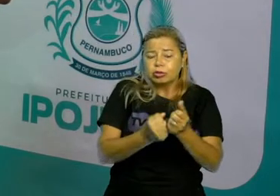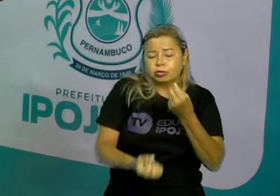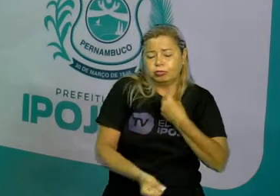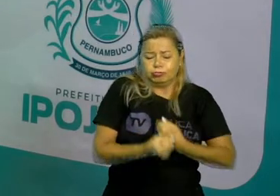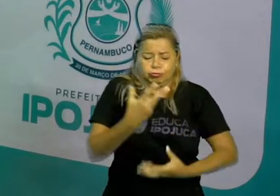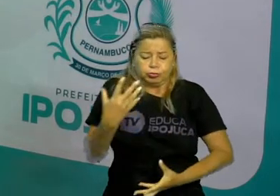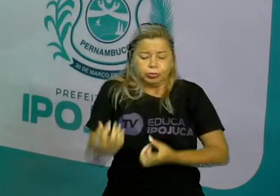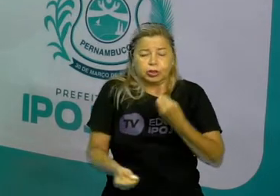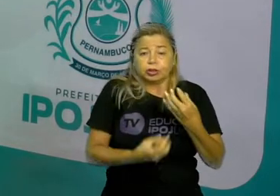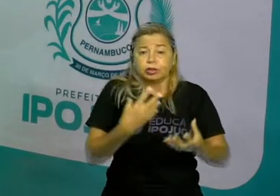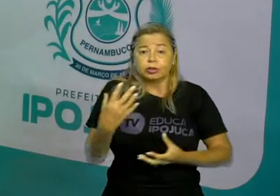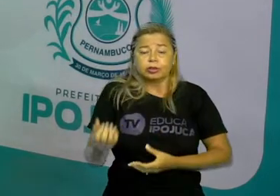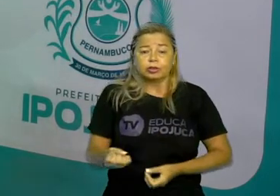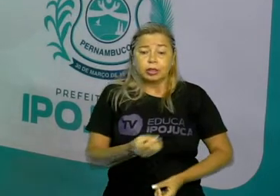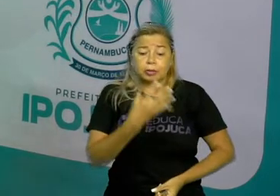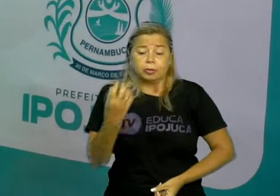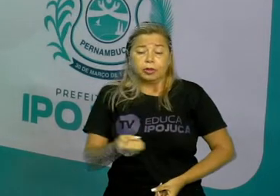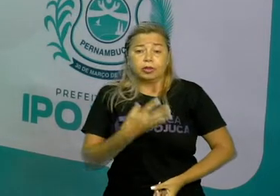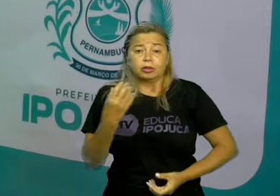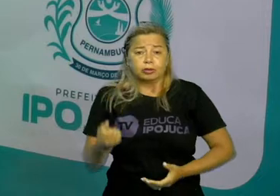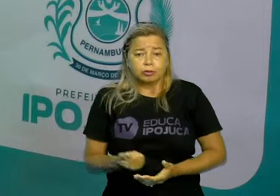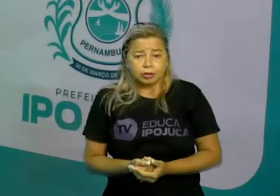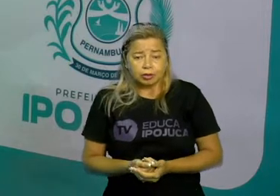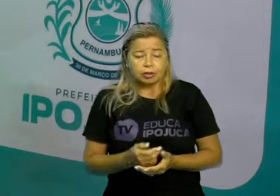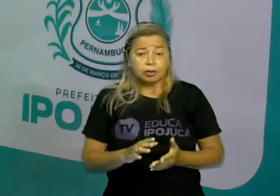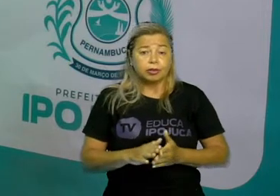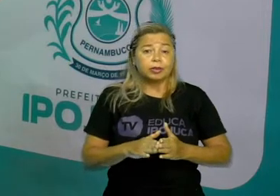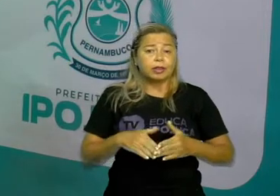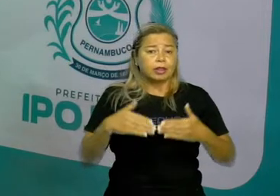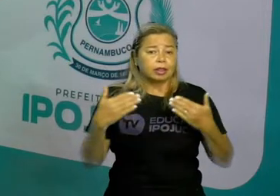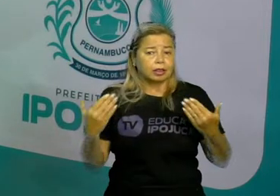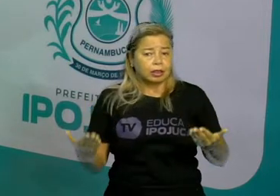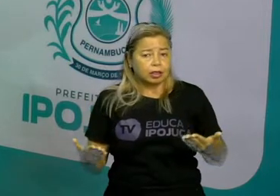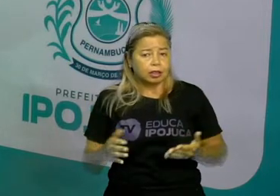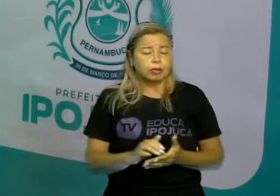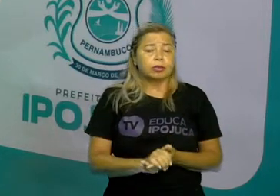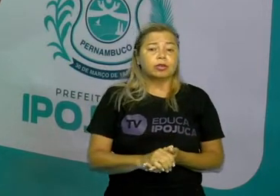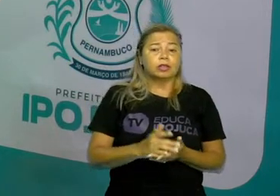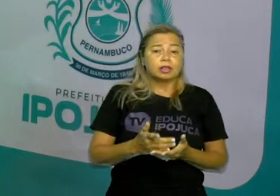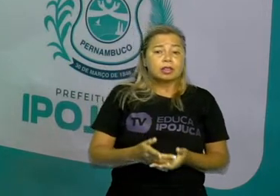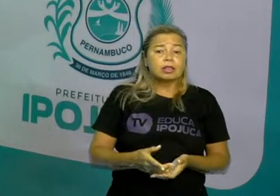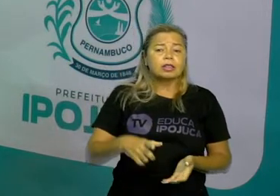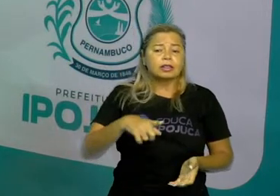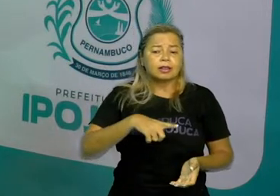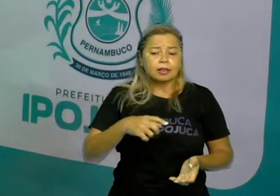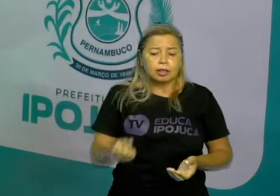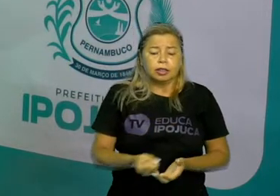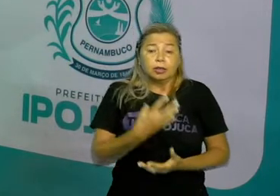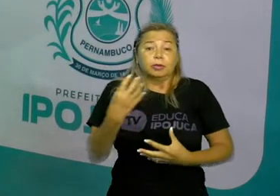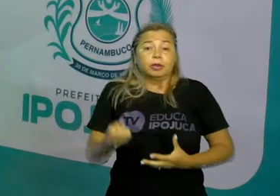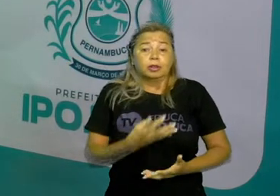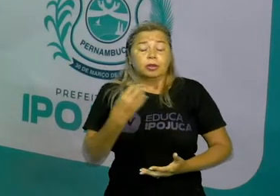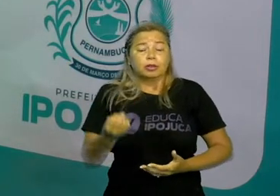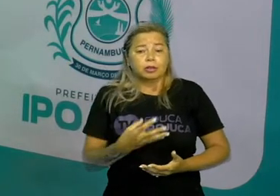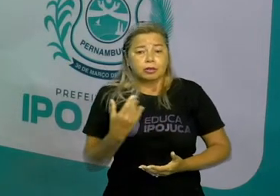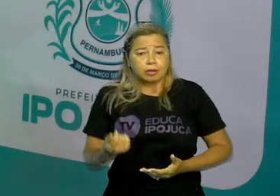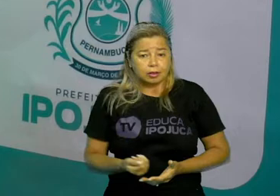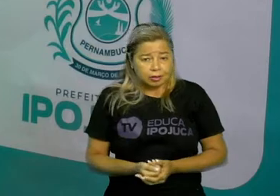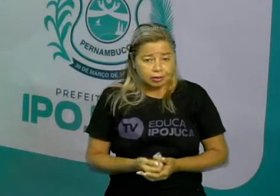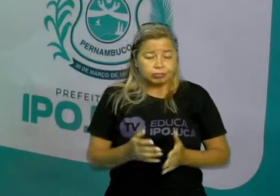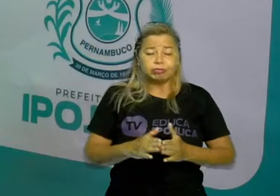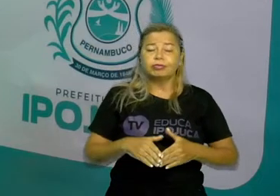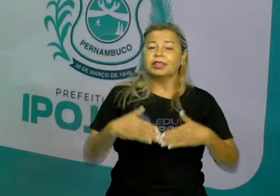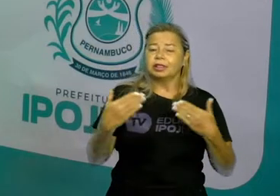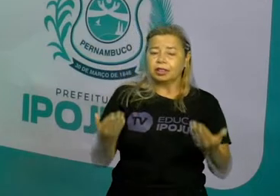de produção passaram a perceber que, quanto mais se produzisse, mais se vendia e